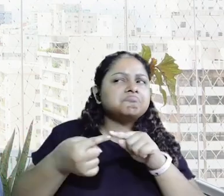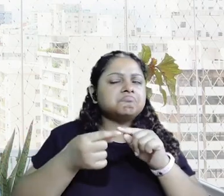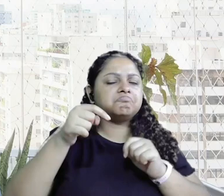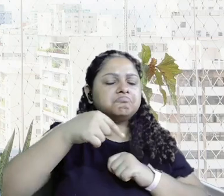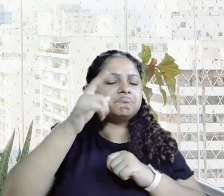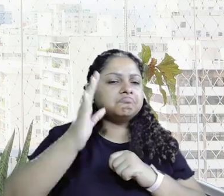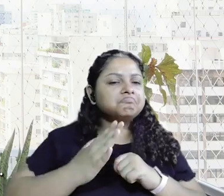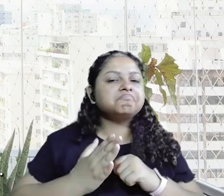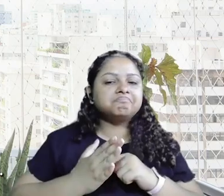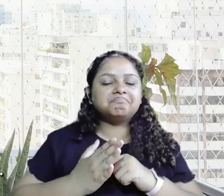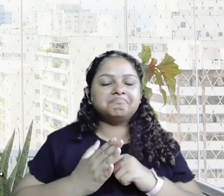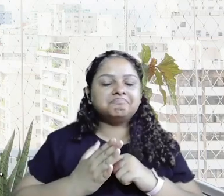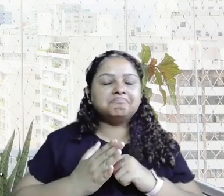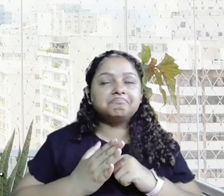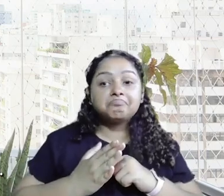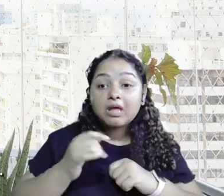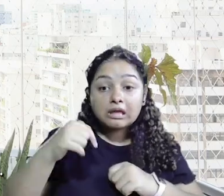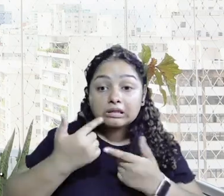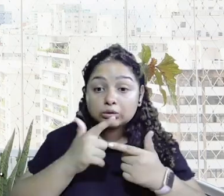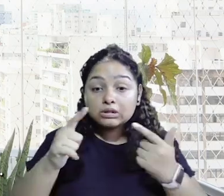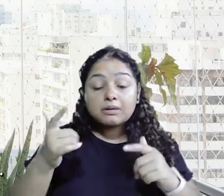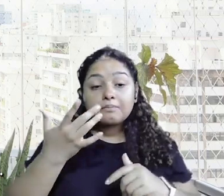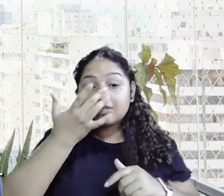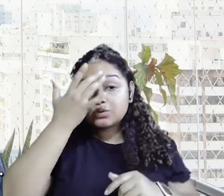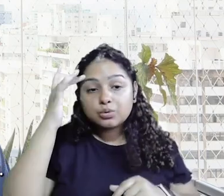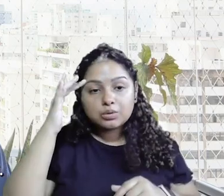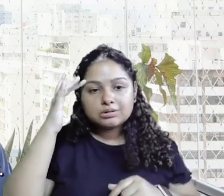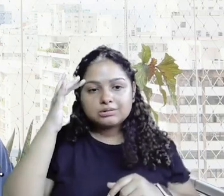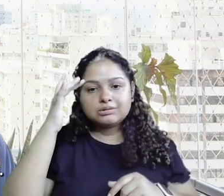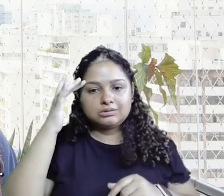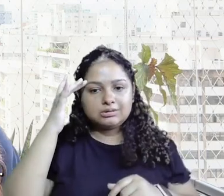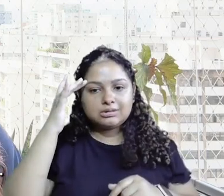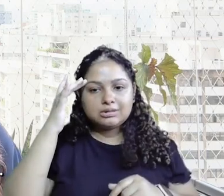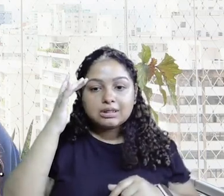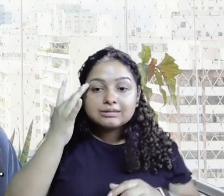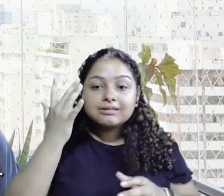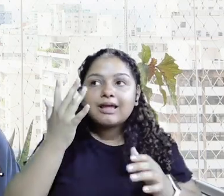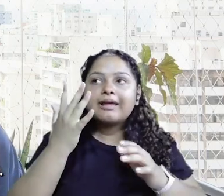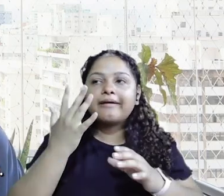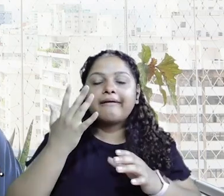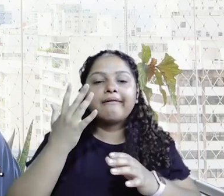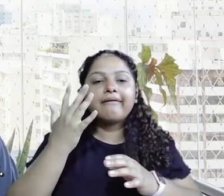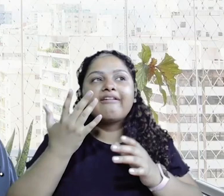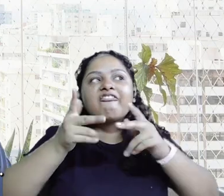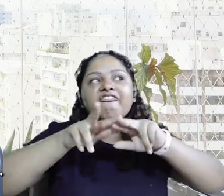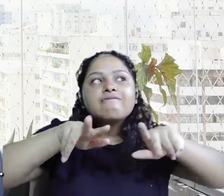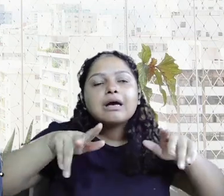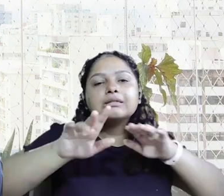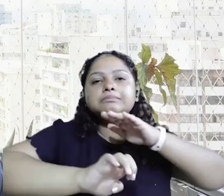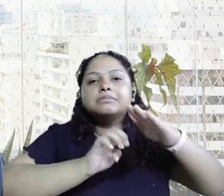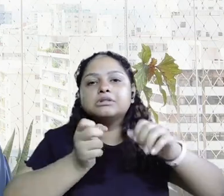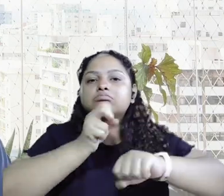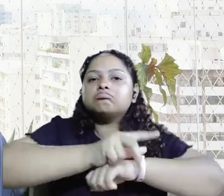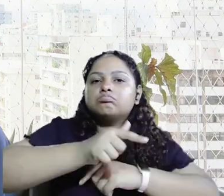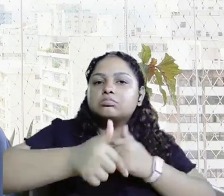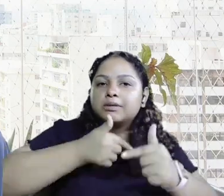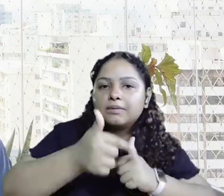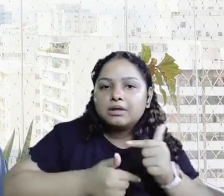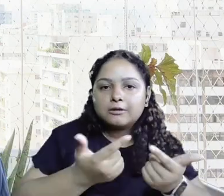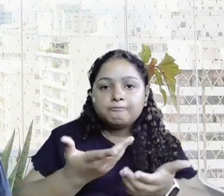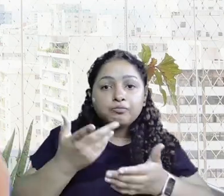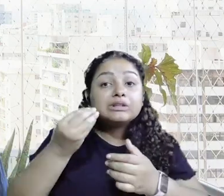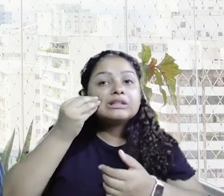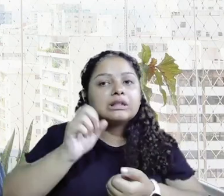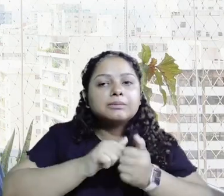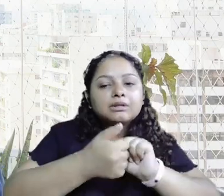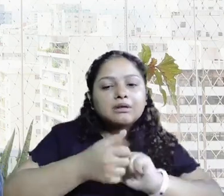isso deve funcionar no Brasil, a gente não tem, que é a pessoa poder trabalhar em várias empresas. Então, eu pensei,